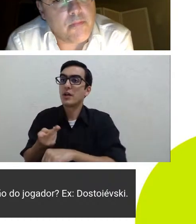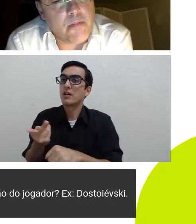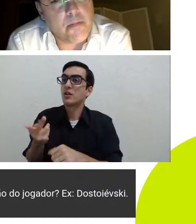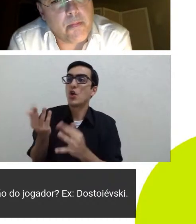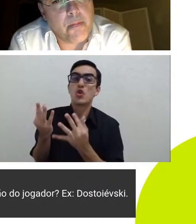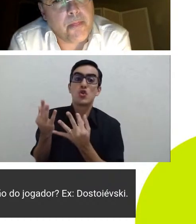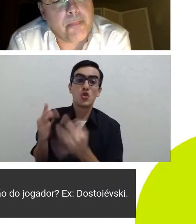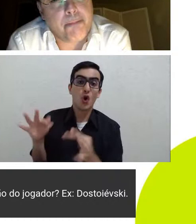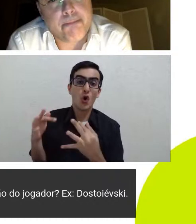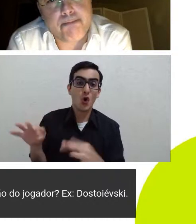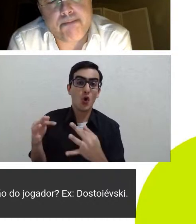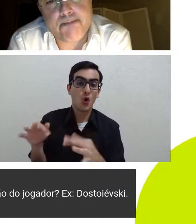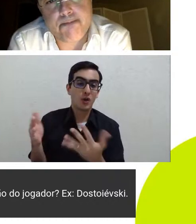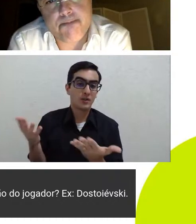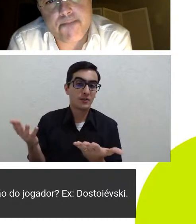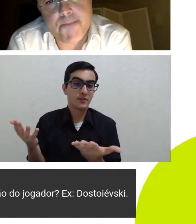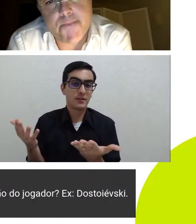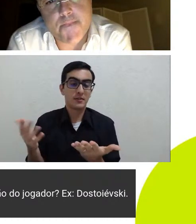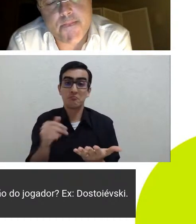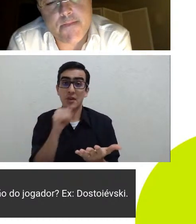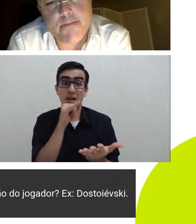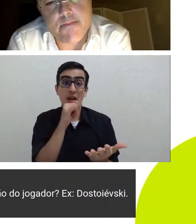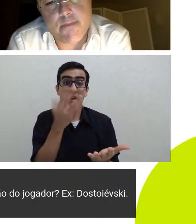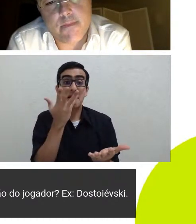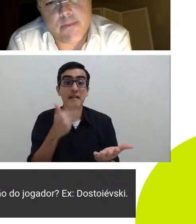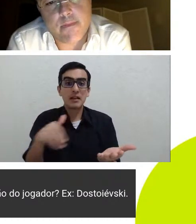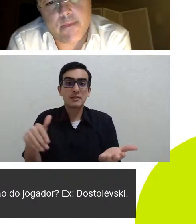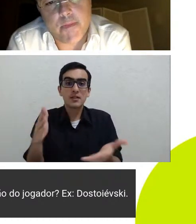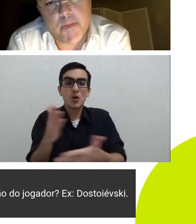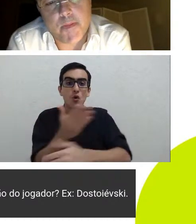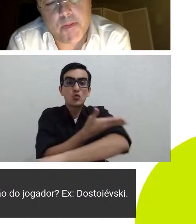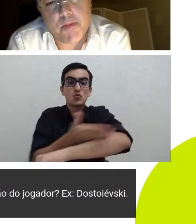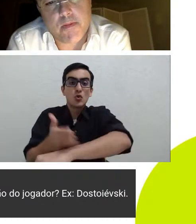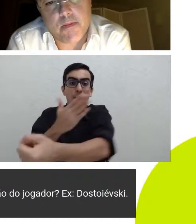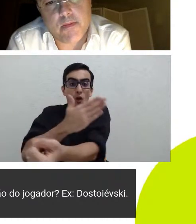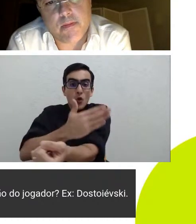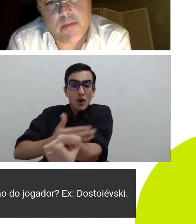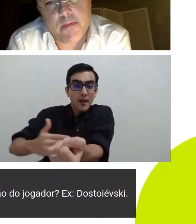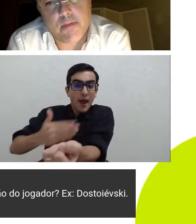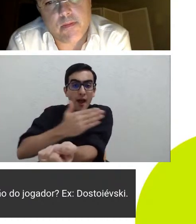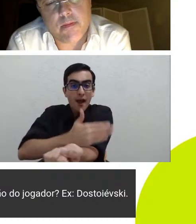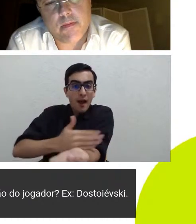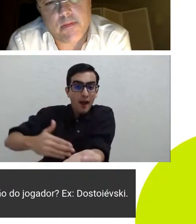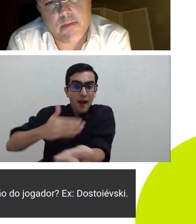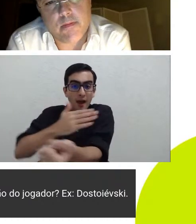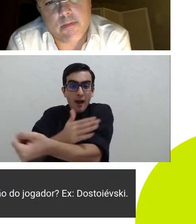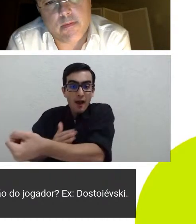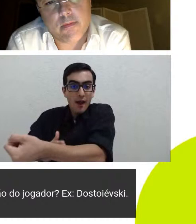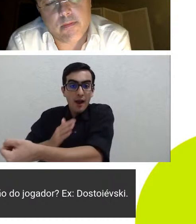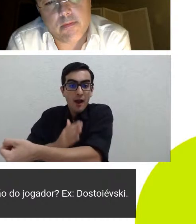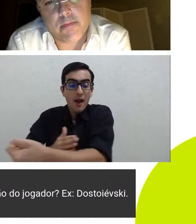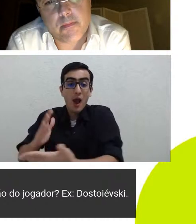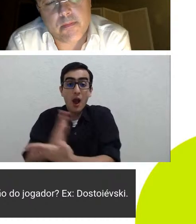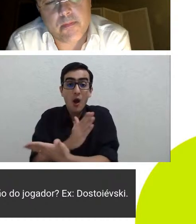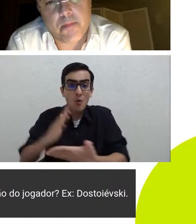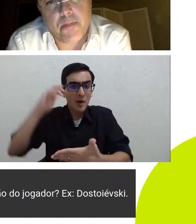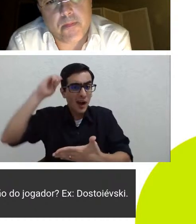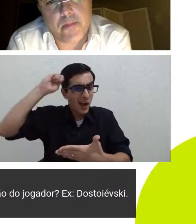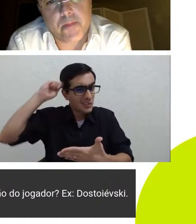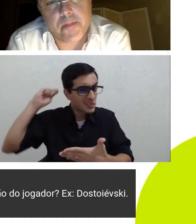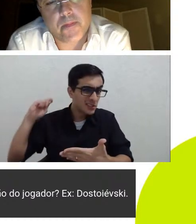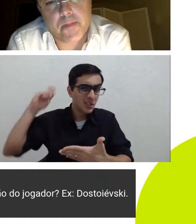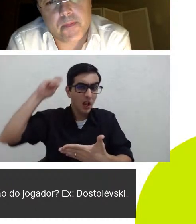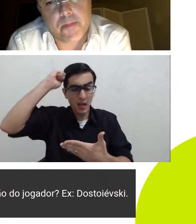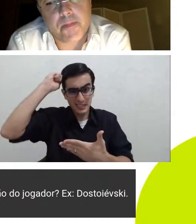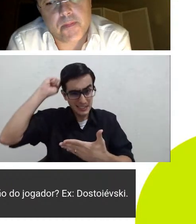nós temos hoje crianças que se cortam uma compulsão a se cortar crianças que puxam né